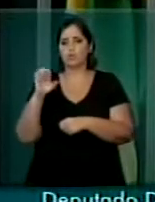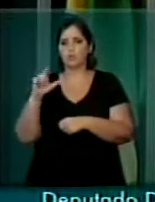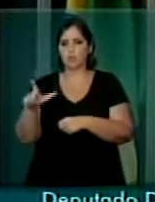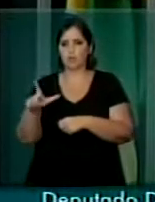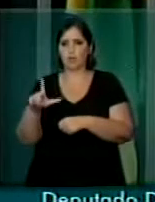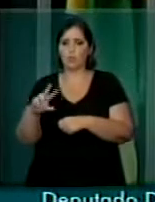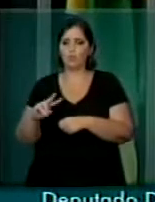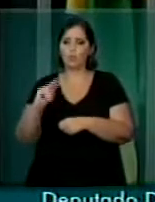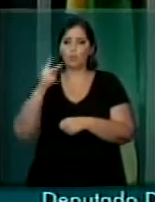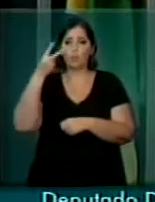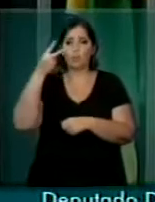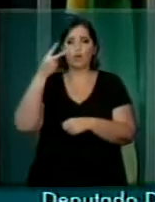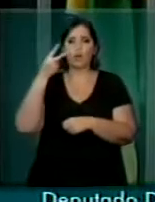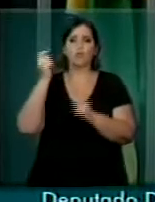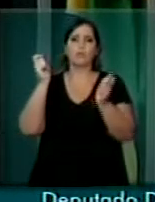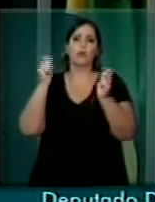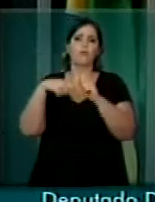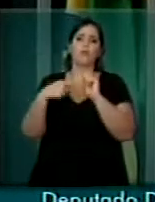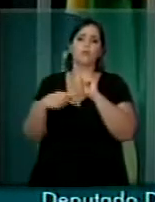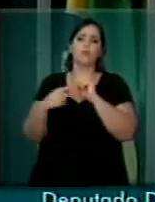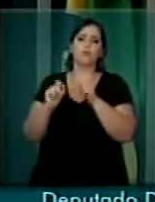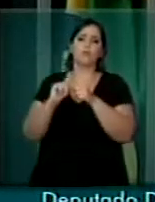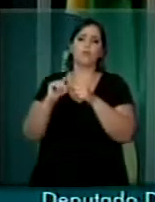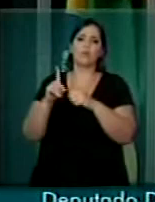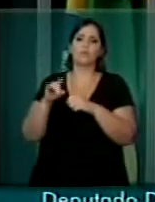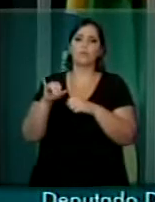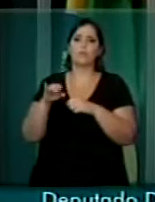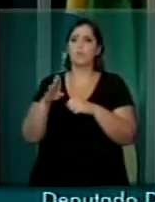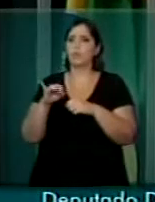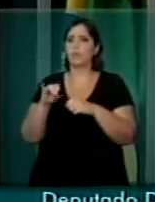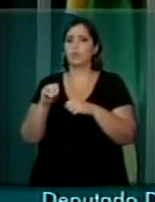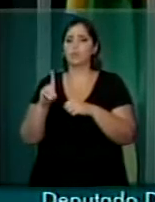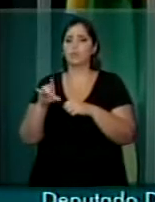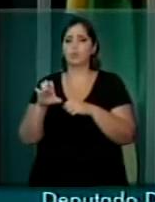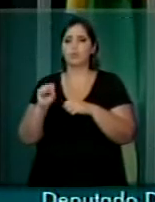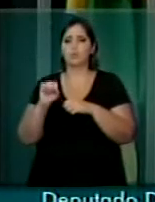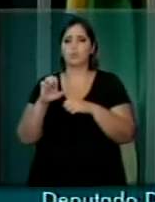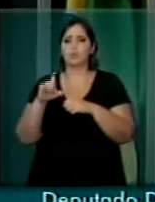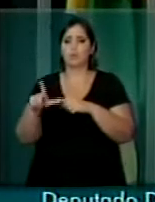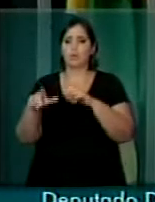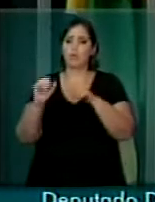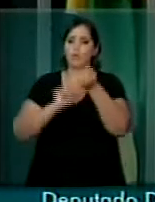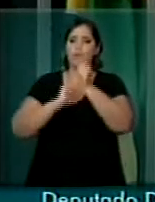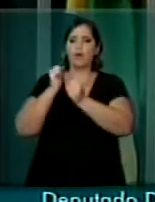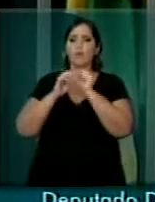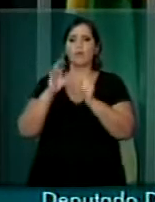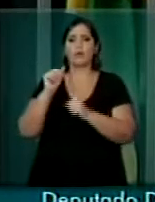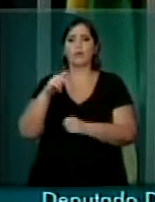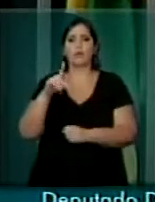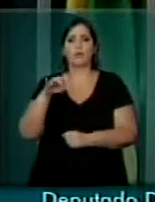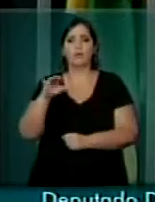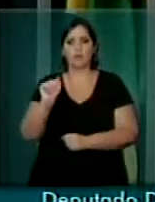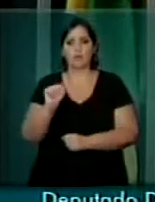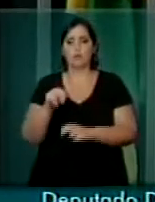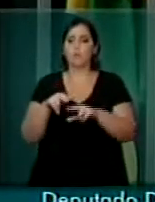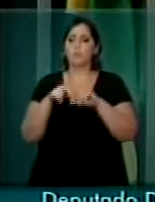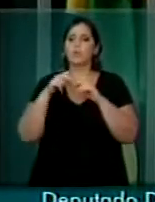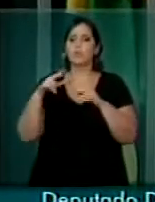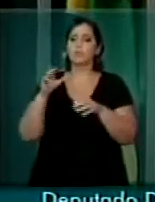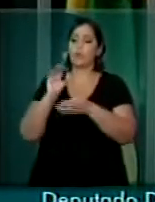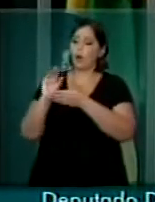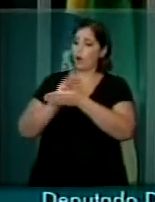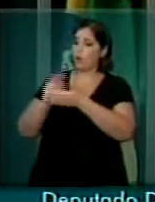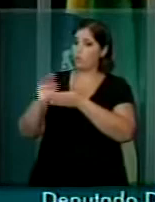duplicando a capacidade de produção de biodiesel da fábrica lá de Candeias. Portanto, a capitalização da Petrobras